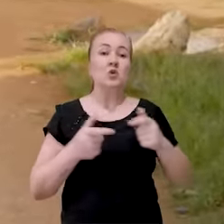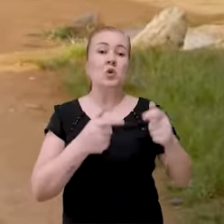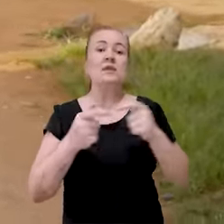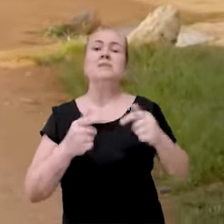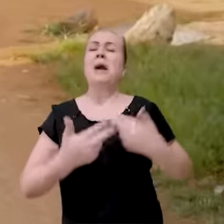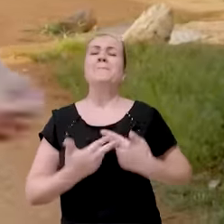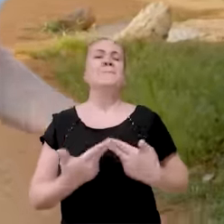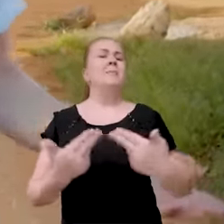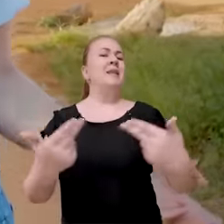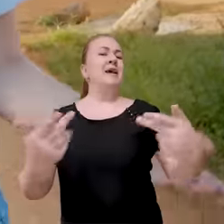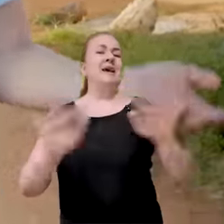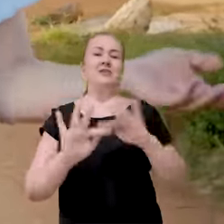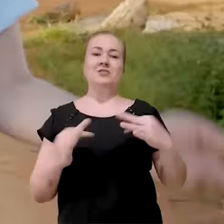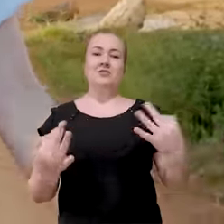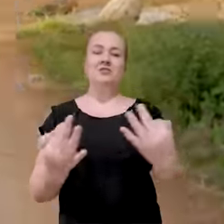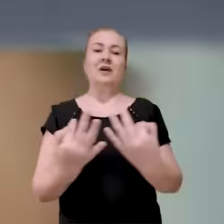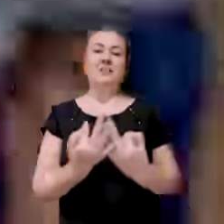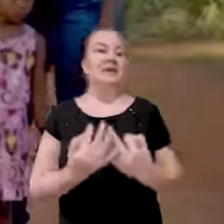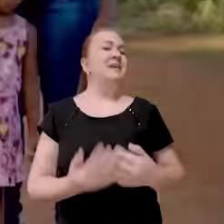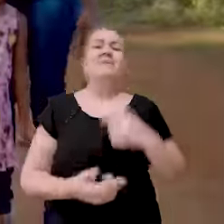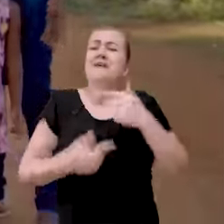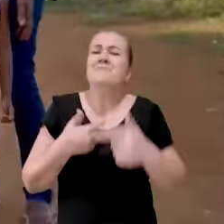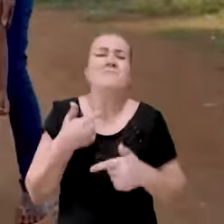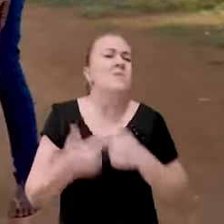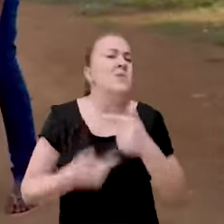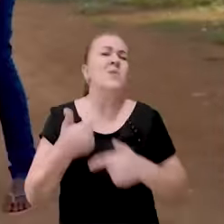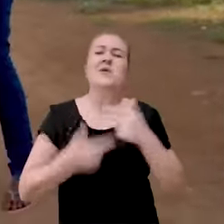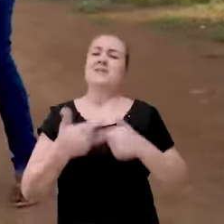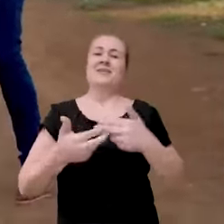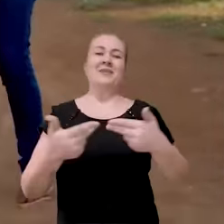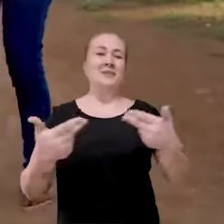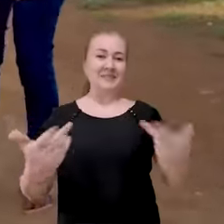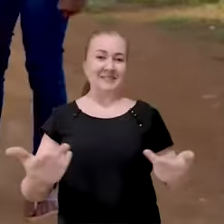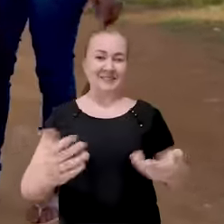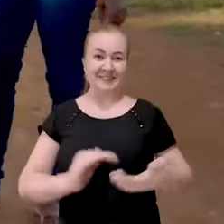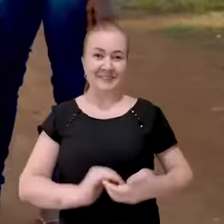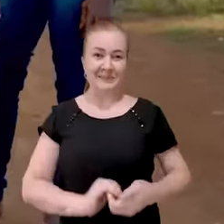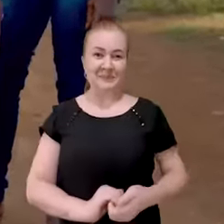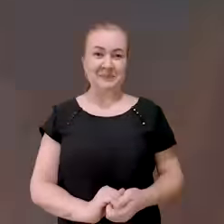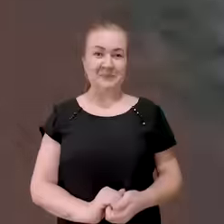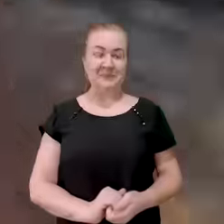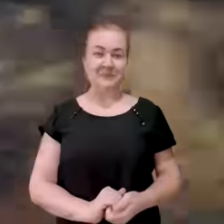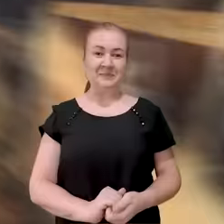Resende para milhares de famílias. É muito, mas tem muito mais!